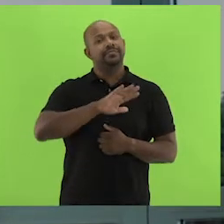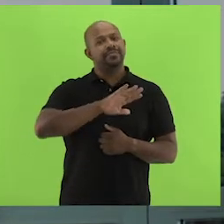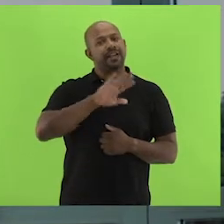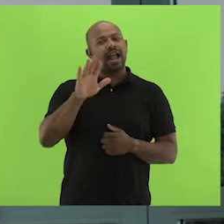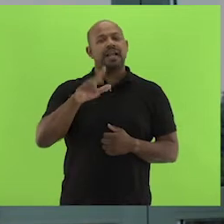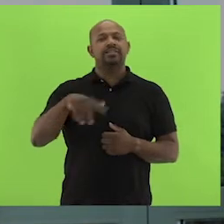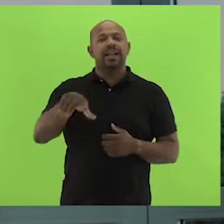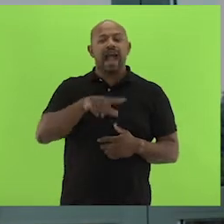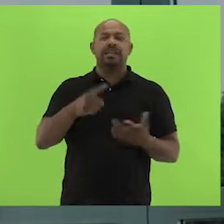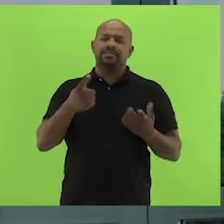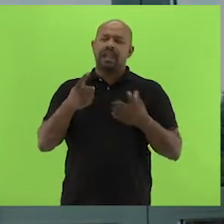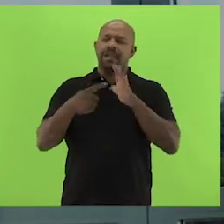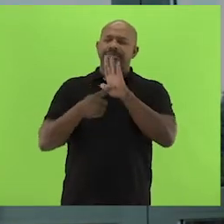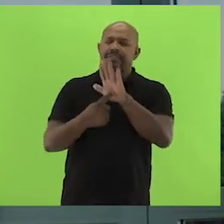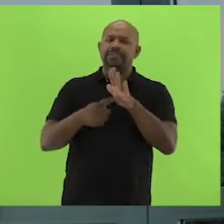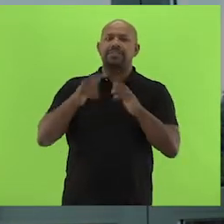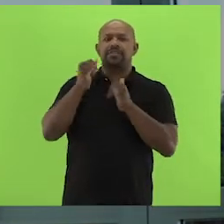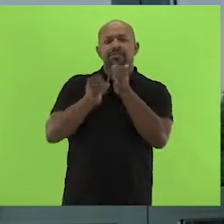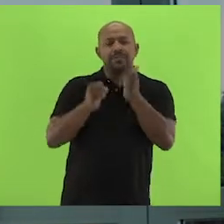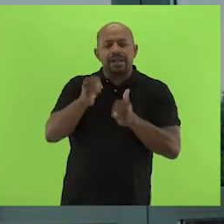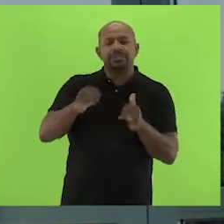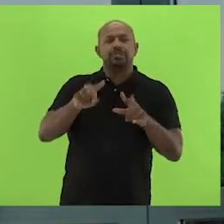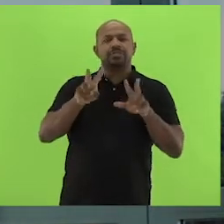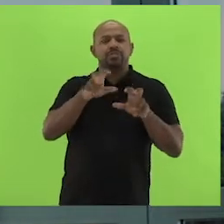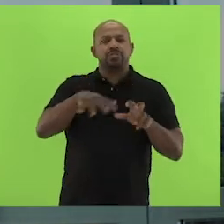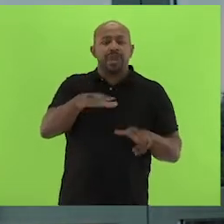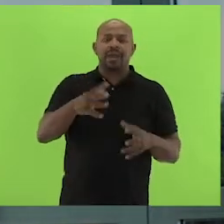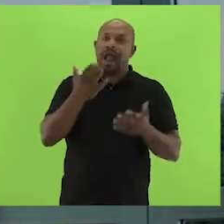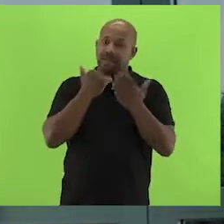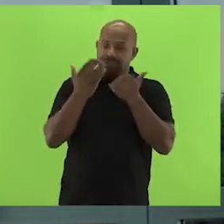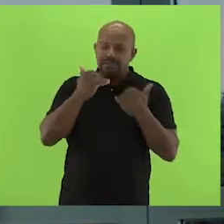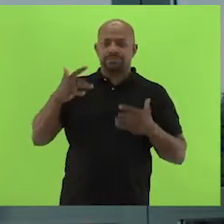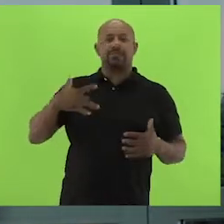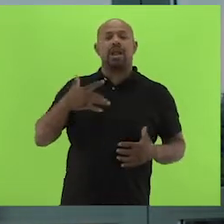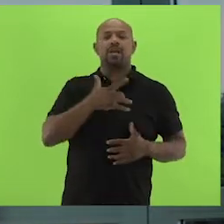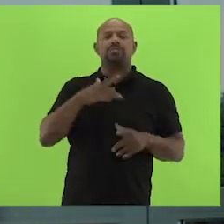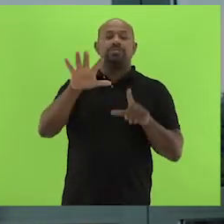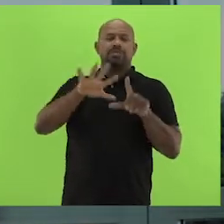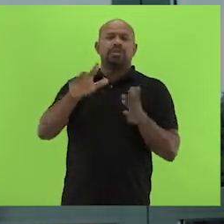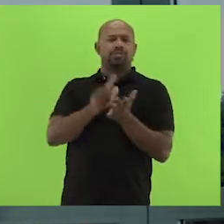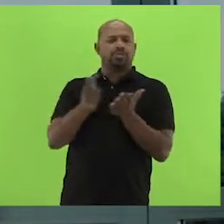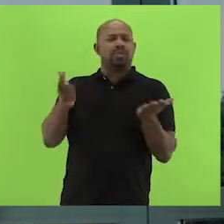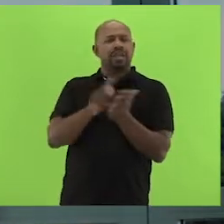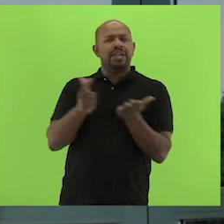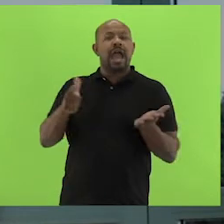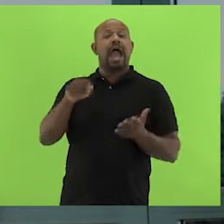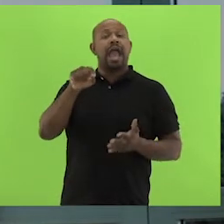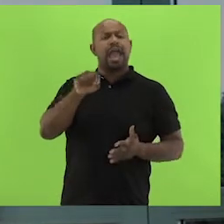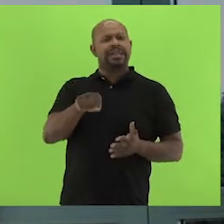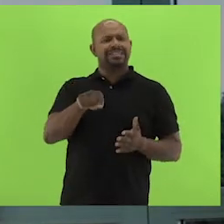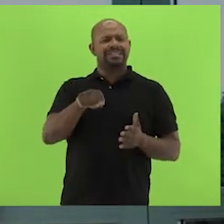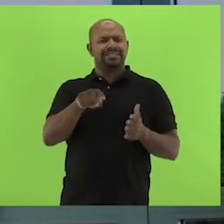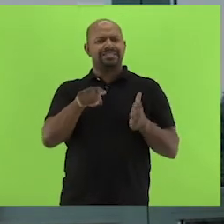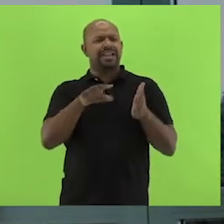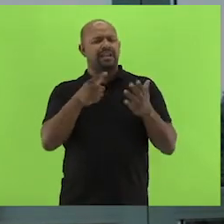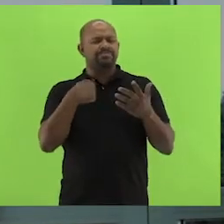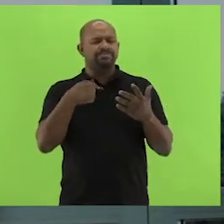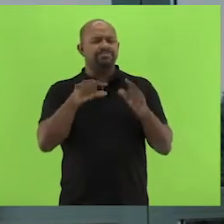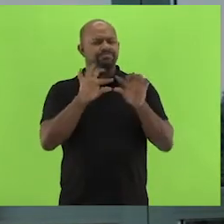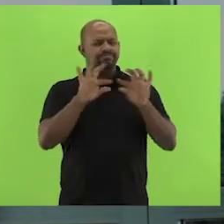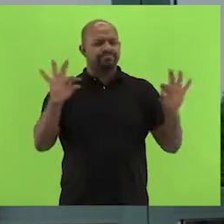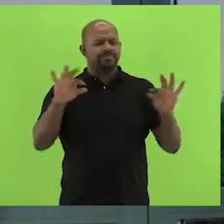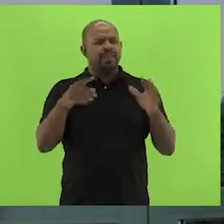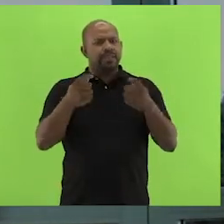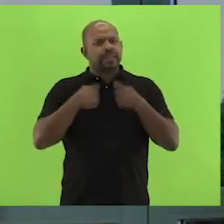brasileira apresenta as informações sobre alimentação e saúde nas páginas dos jornais? Essa pergunta norteou a minha